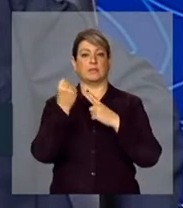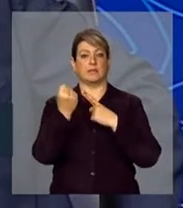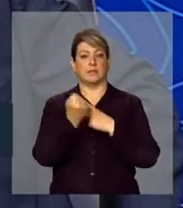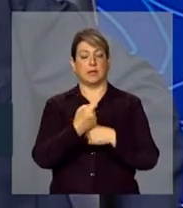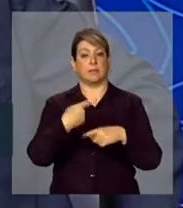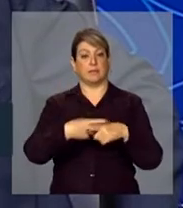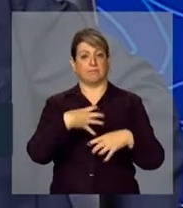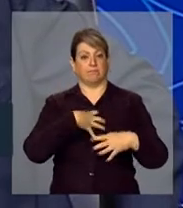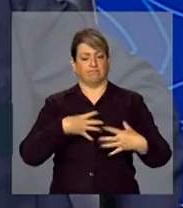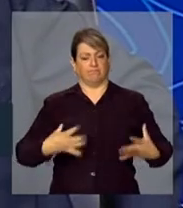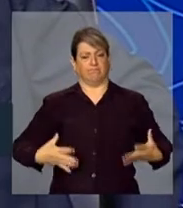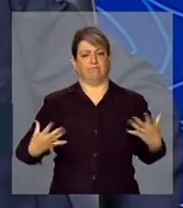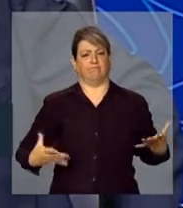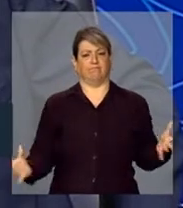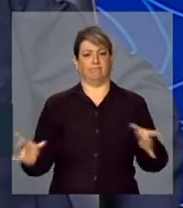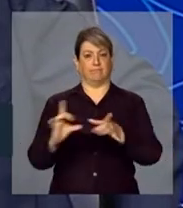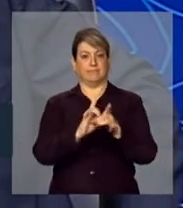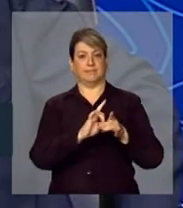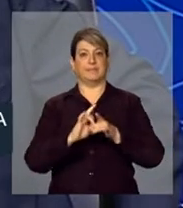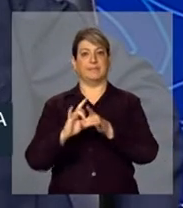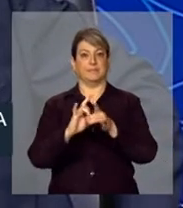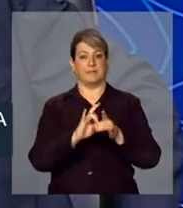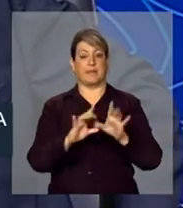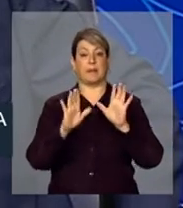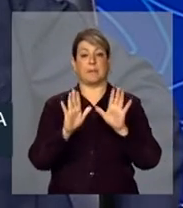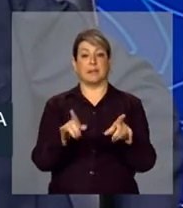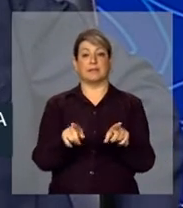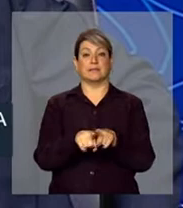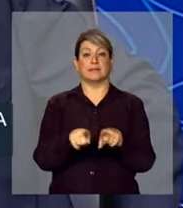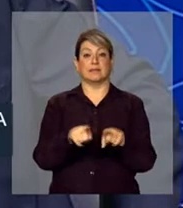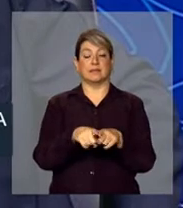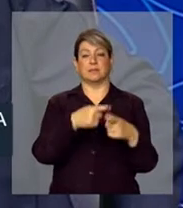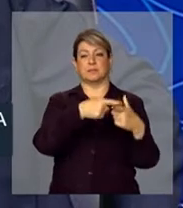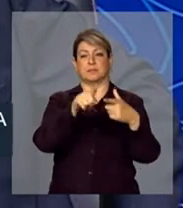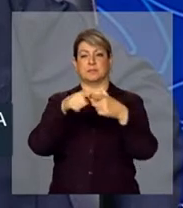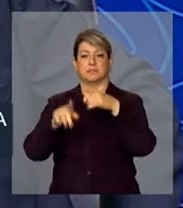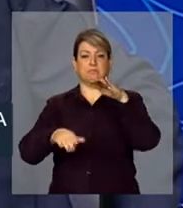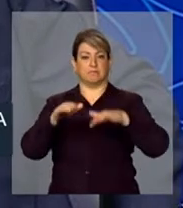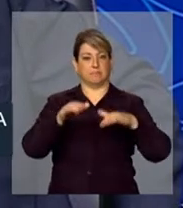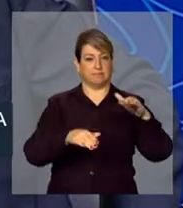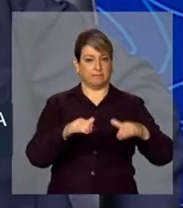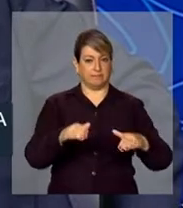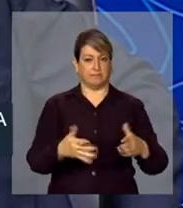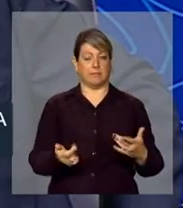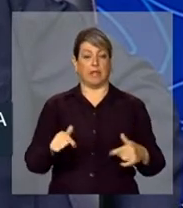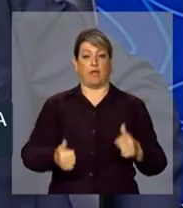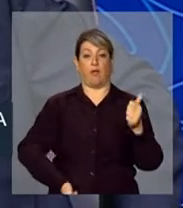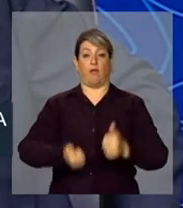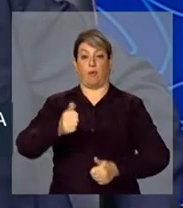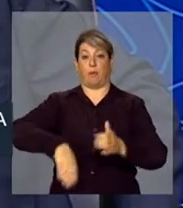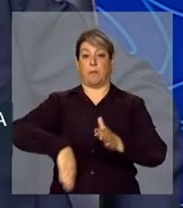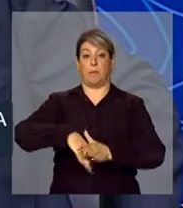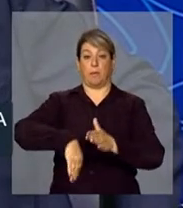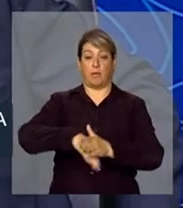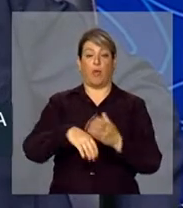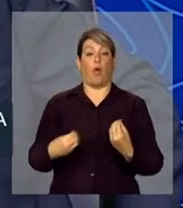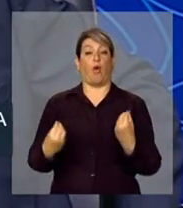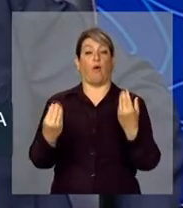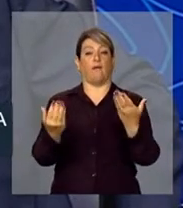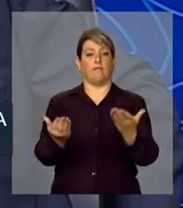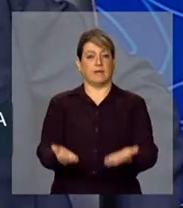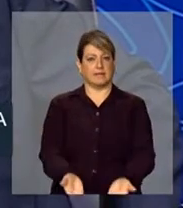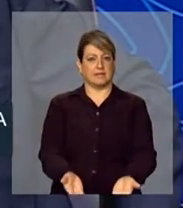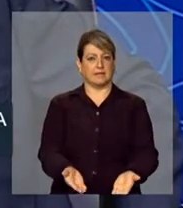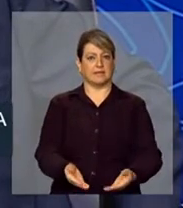otimismo, pela unidade, mas também pelo desequilíbrio e pela desigualdade. E o futebol ofereceu